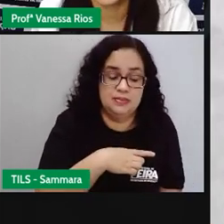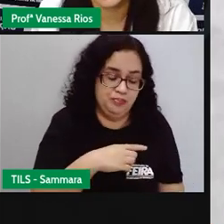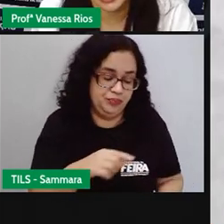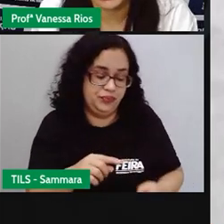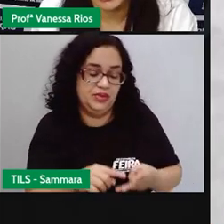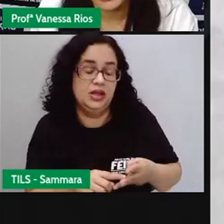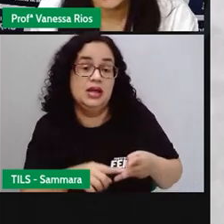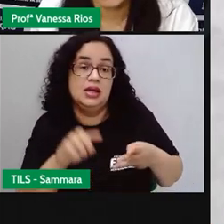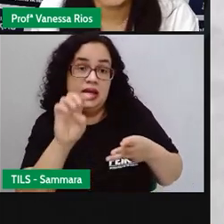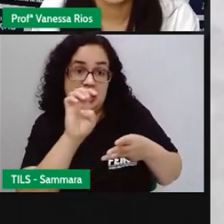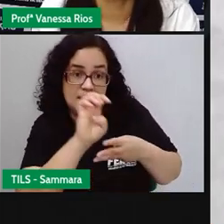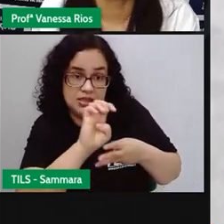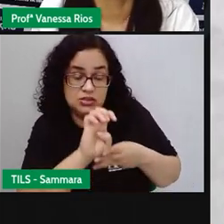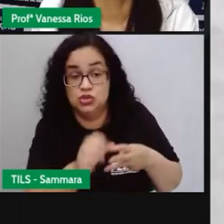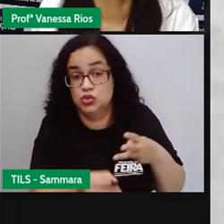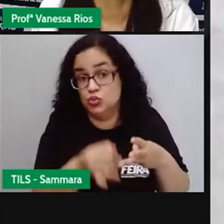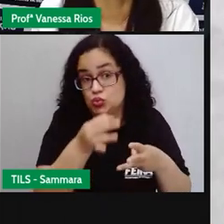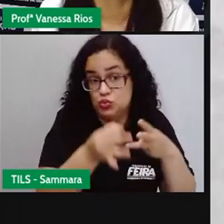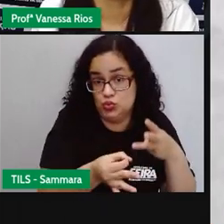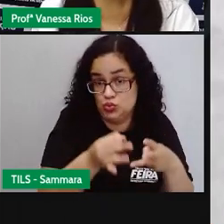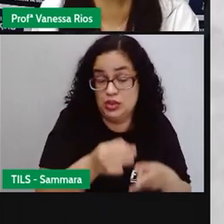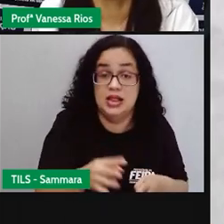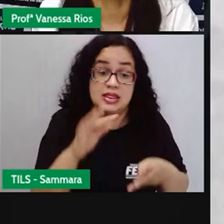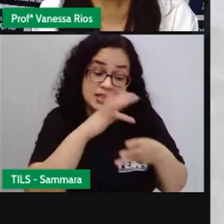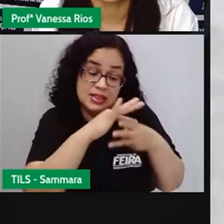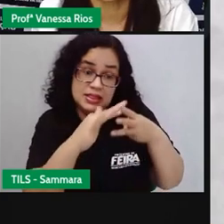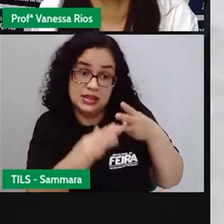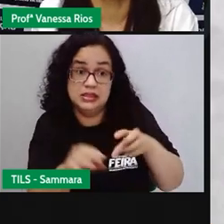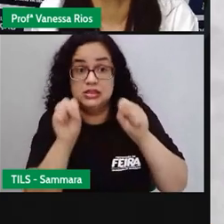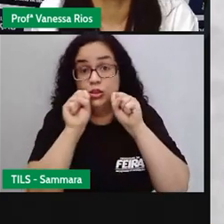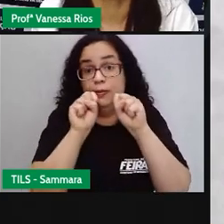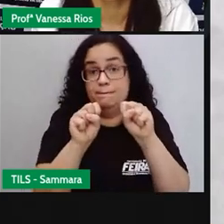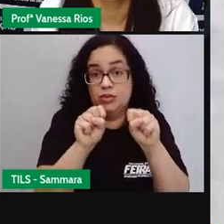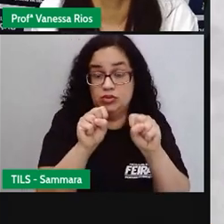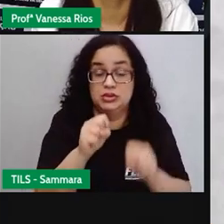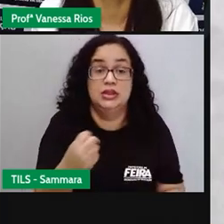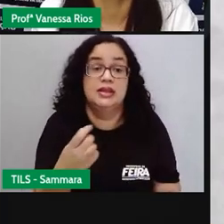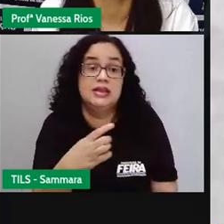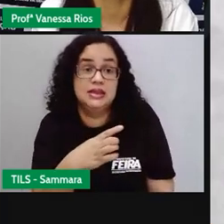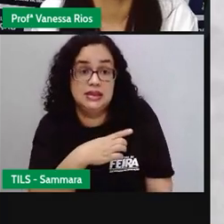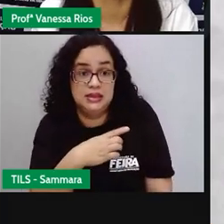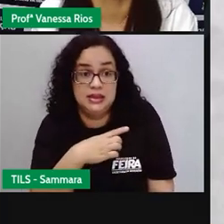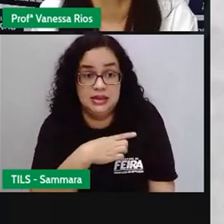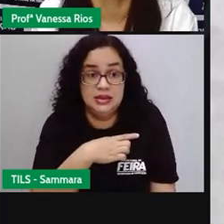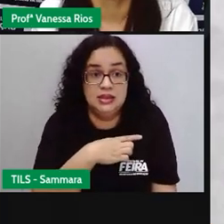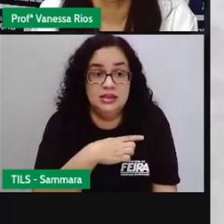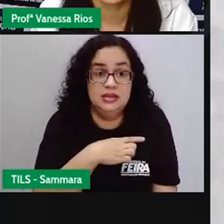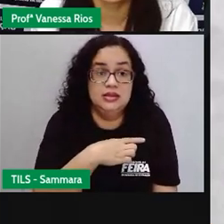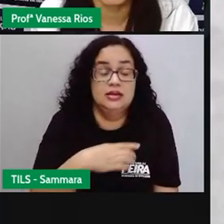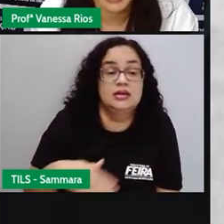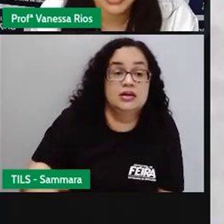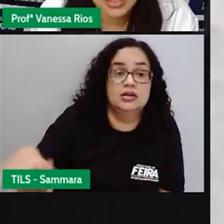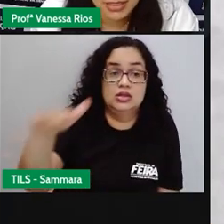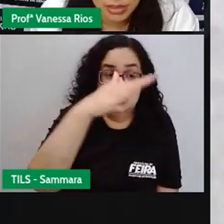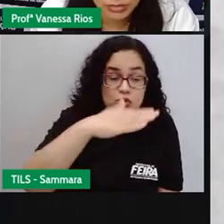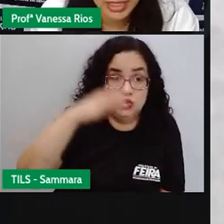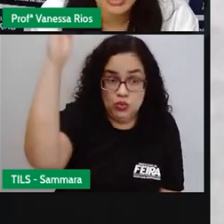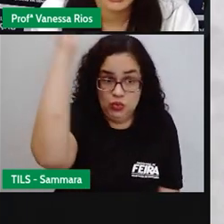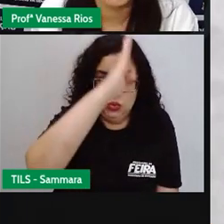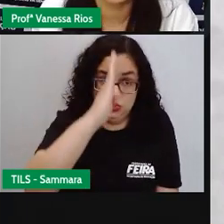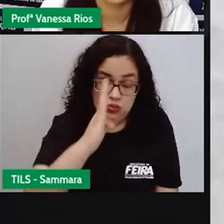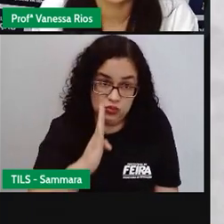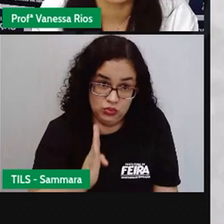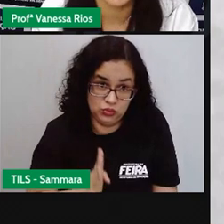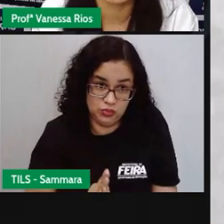e judiciário. como a Pró falou, esses três poderes, eles estão tanto na esfera enquanto Brasil,